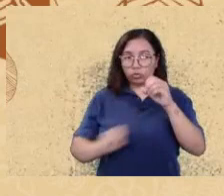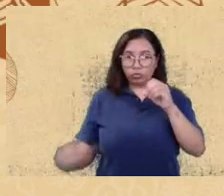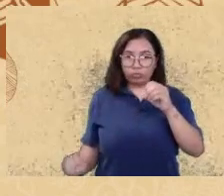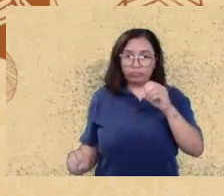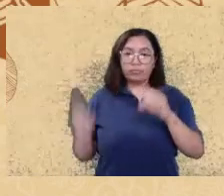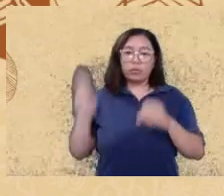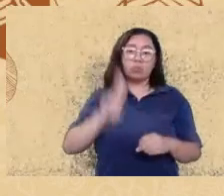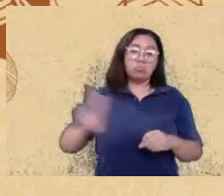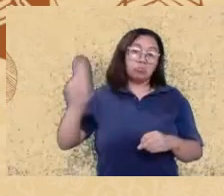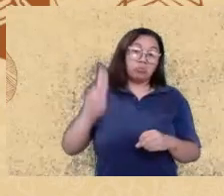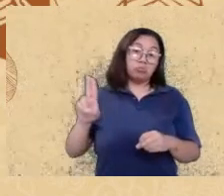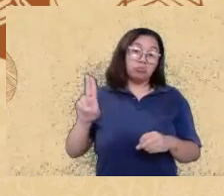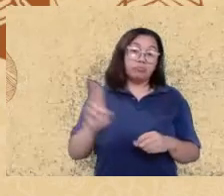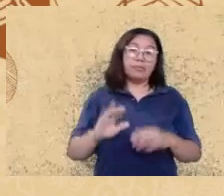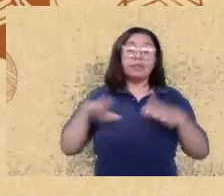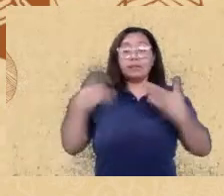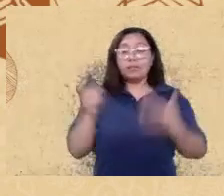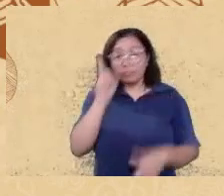tem sido